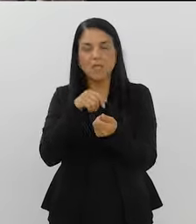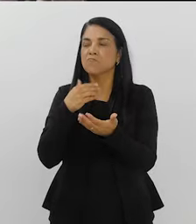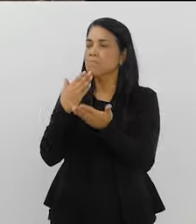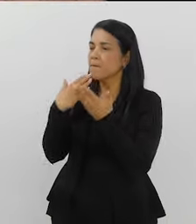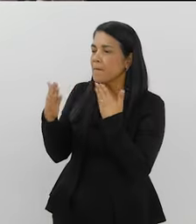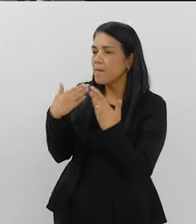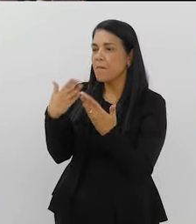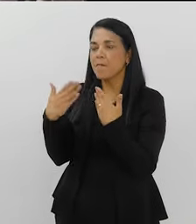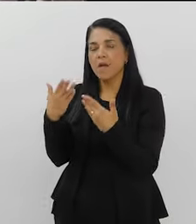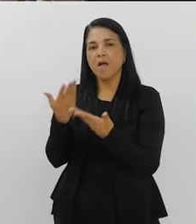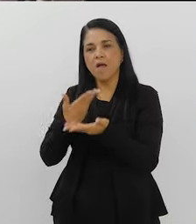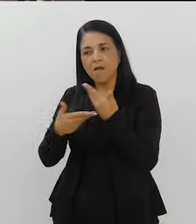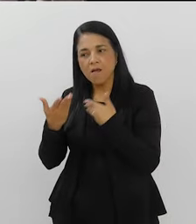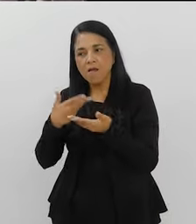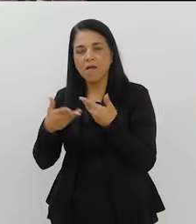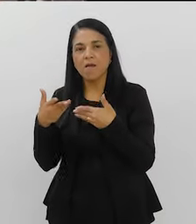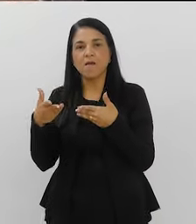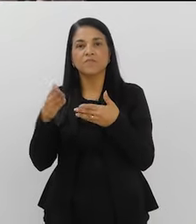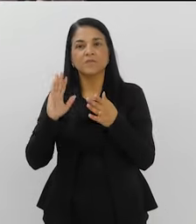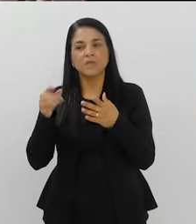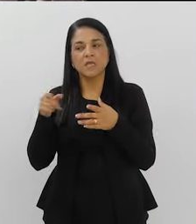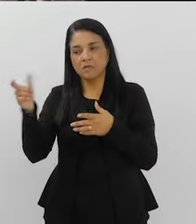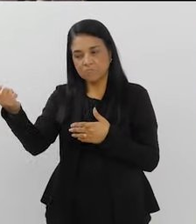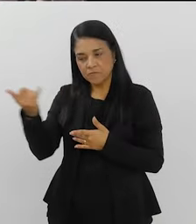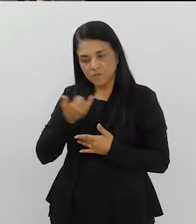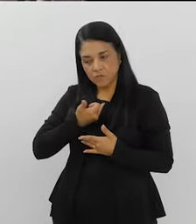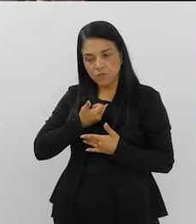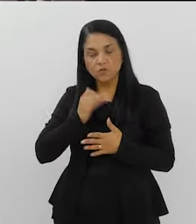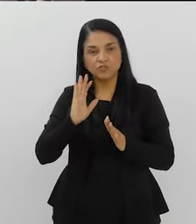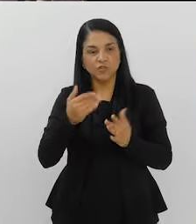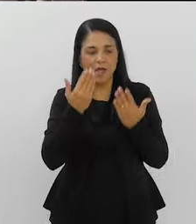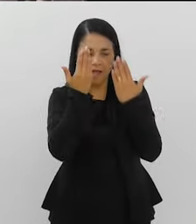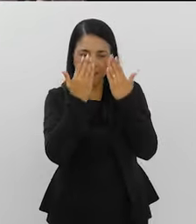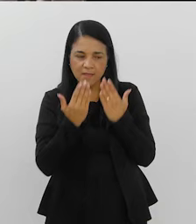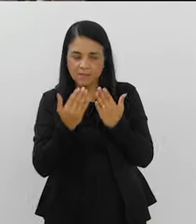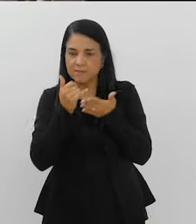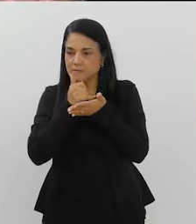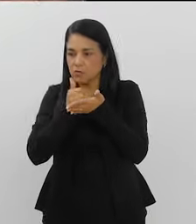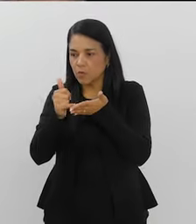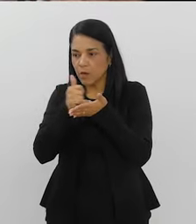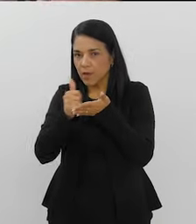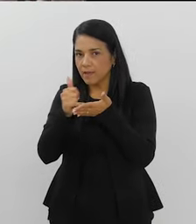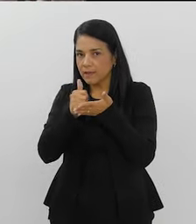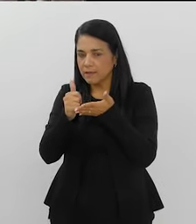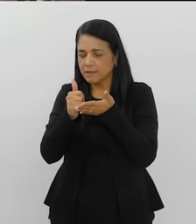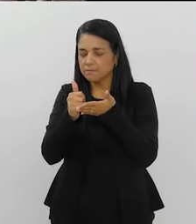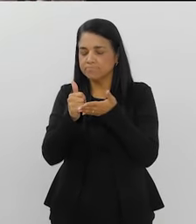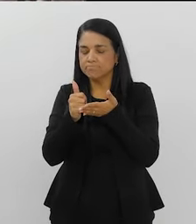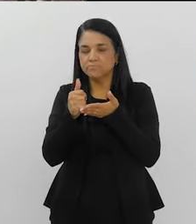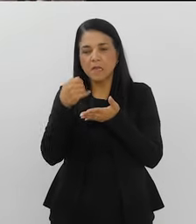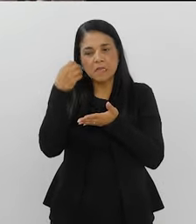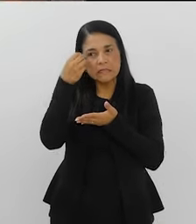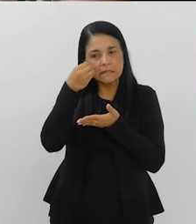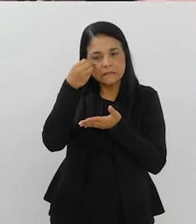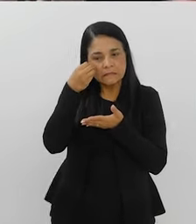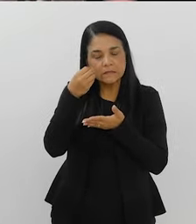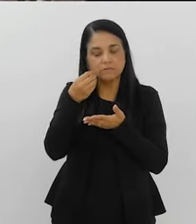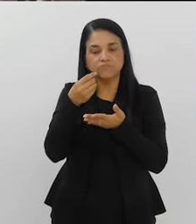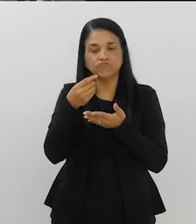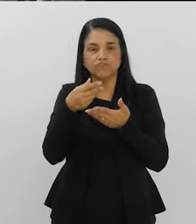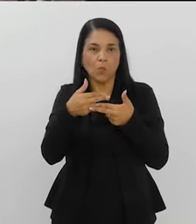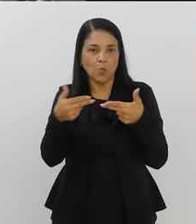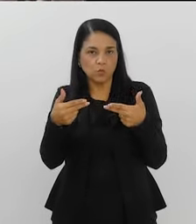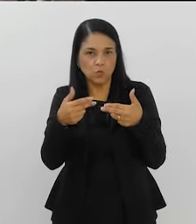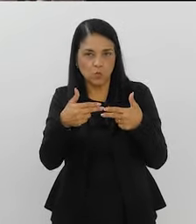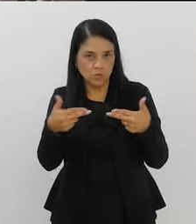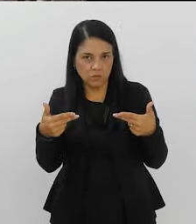já analisava a cocaína nos sedimentos de algumas amostras da região e alguns alimentos também de lá.